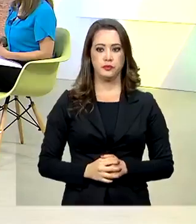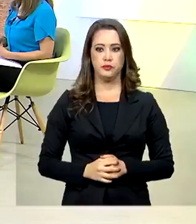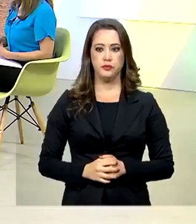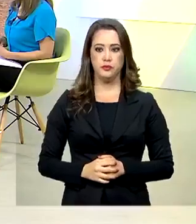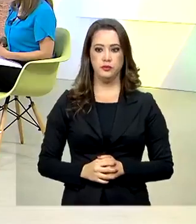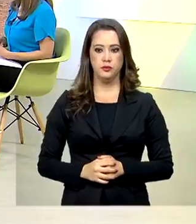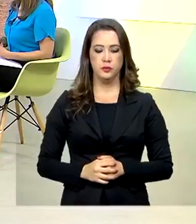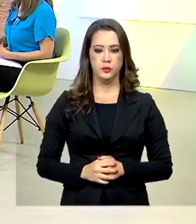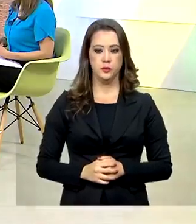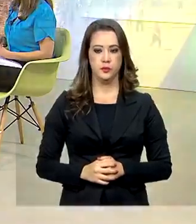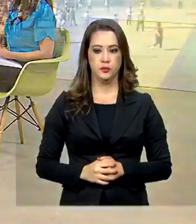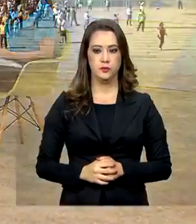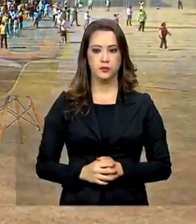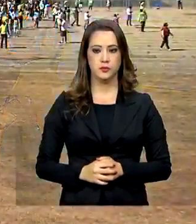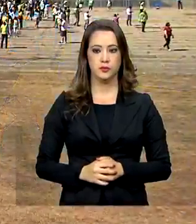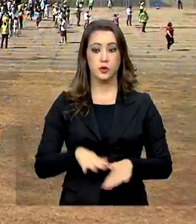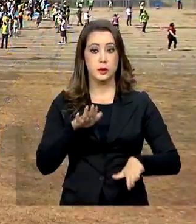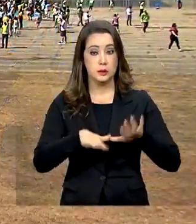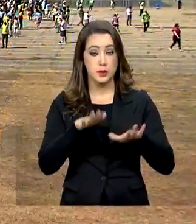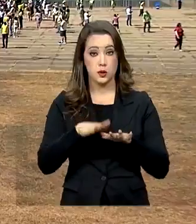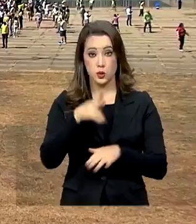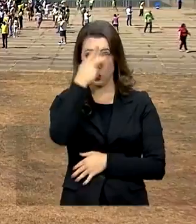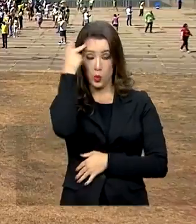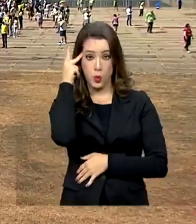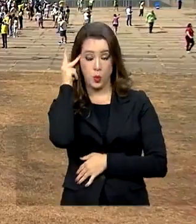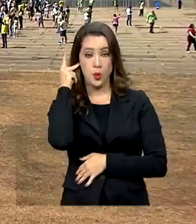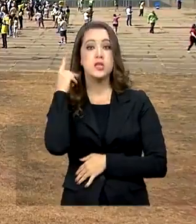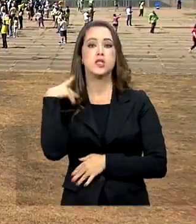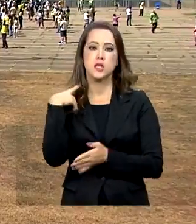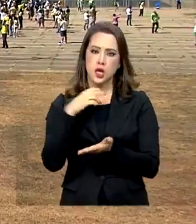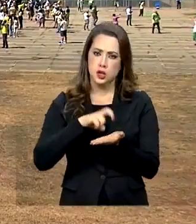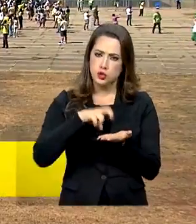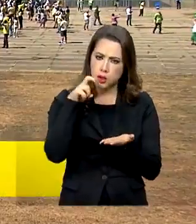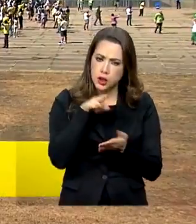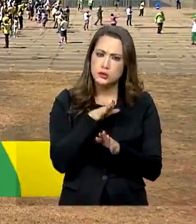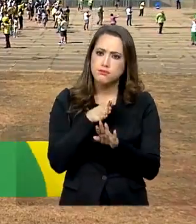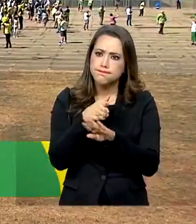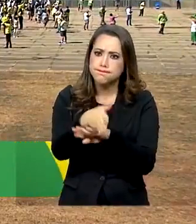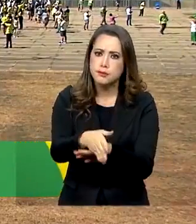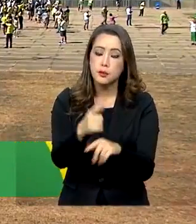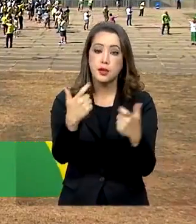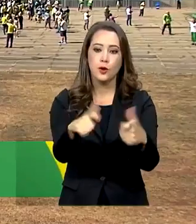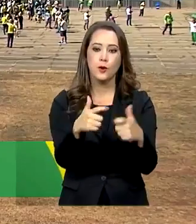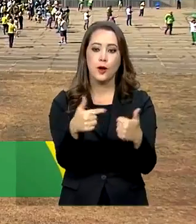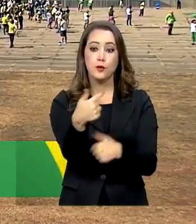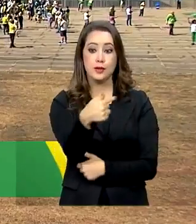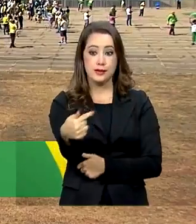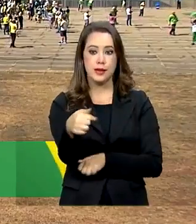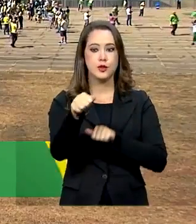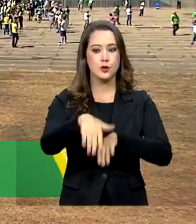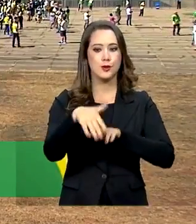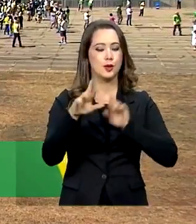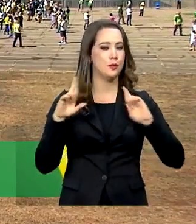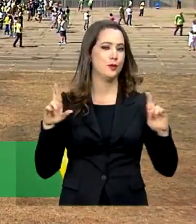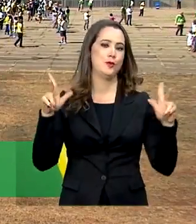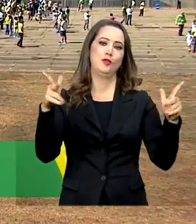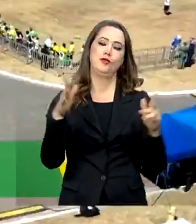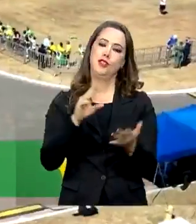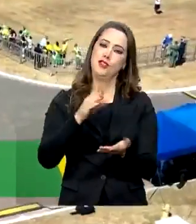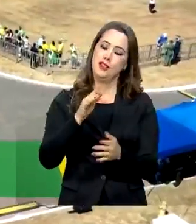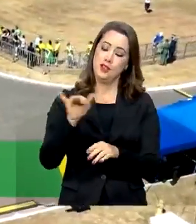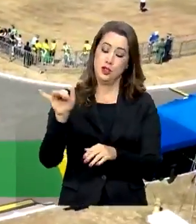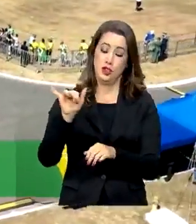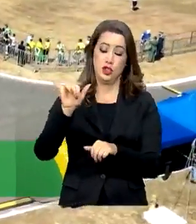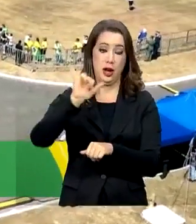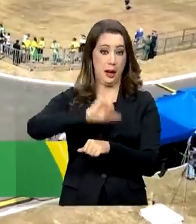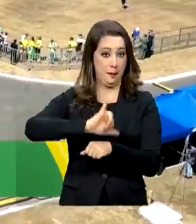Algumas pessoas saíram cedo de casa para acompanhar mais de perto esse 7 de setembro atípico na capital do país.